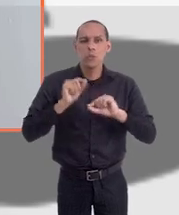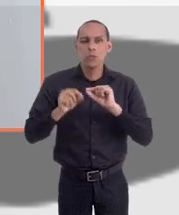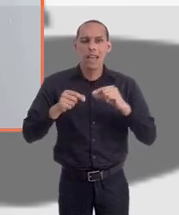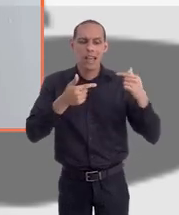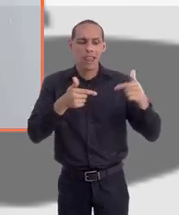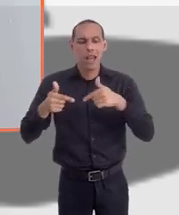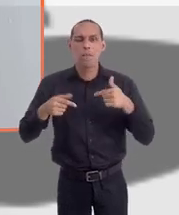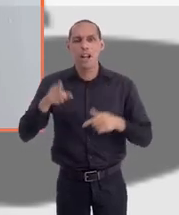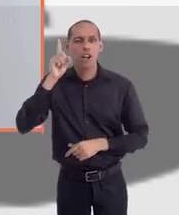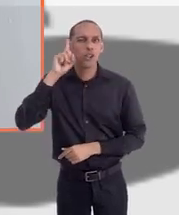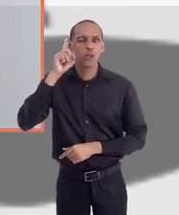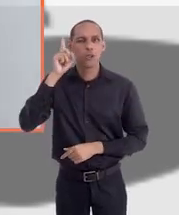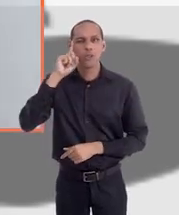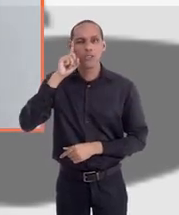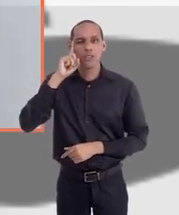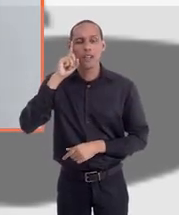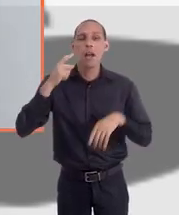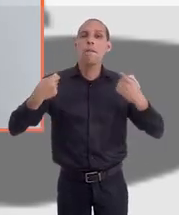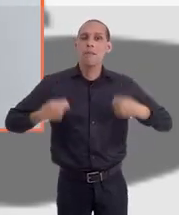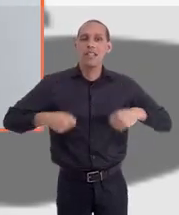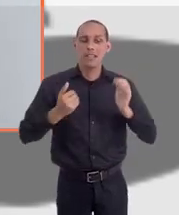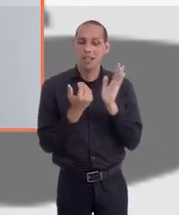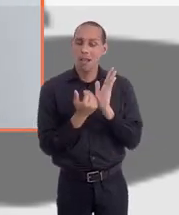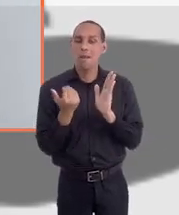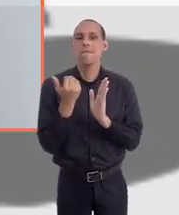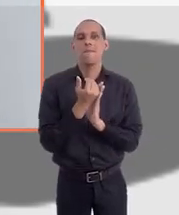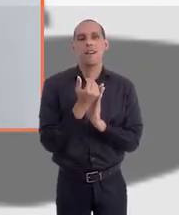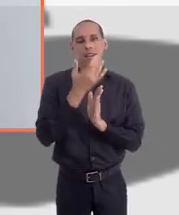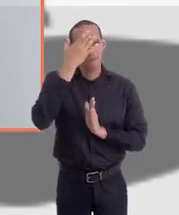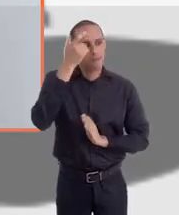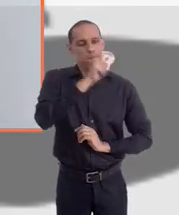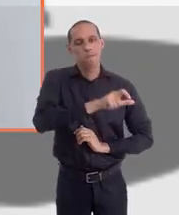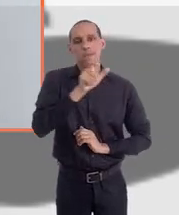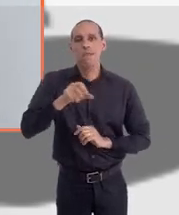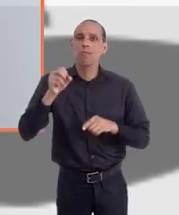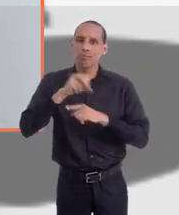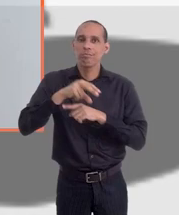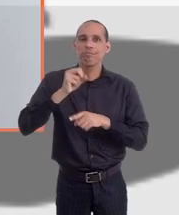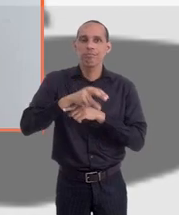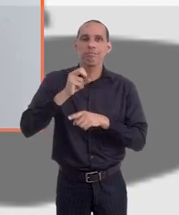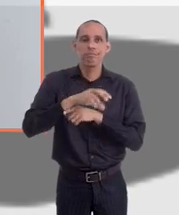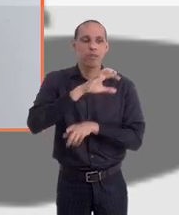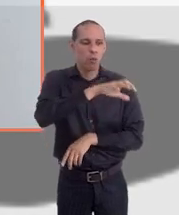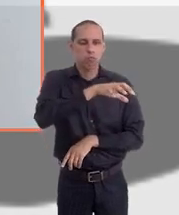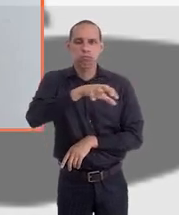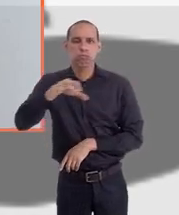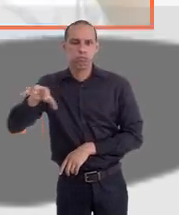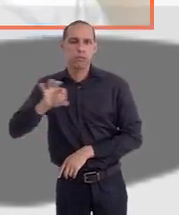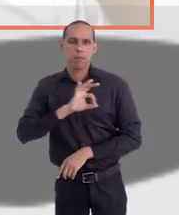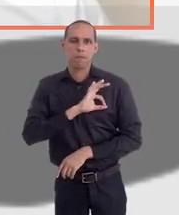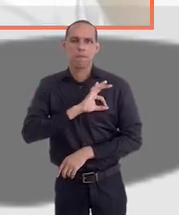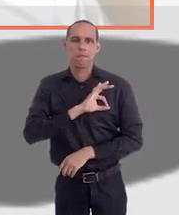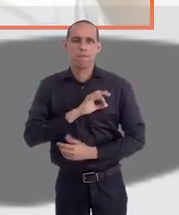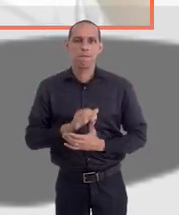dia para trabalhar e da necessidade de aumentar o efetivo, o número de profissionais em delegacias.